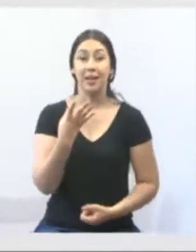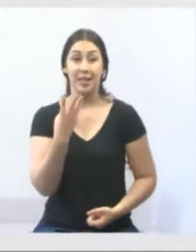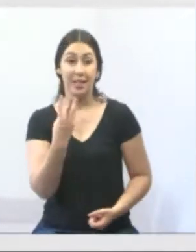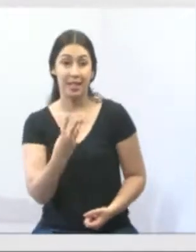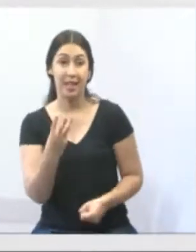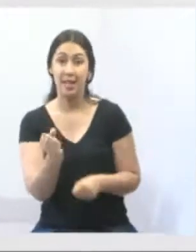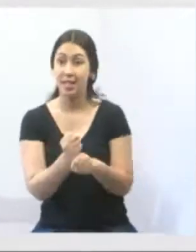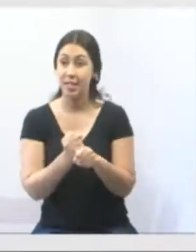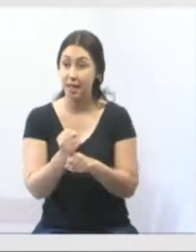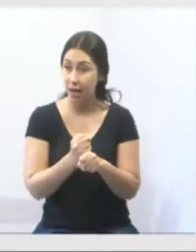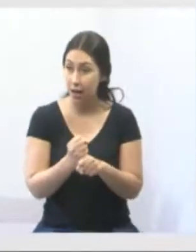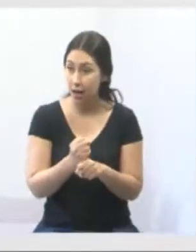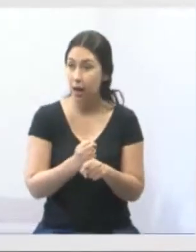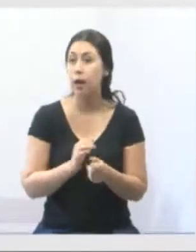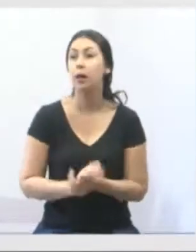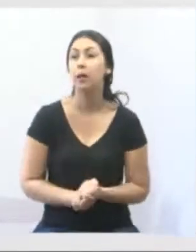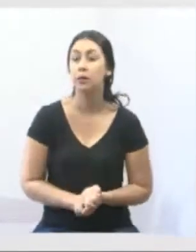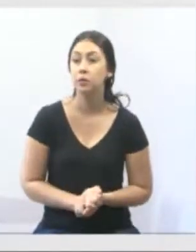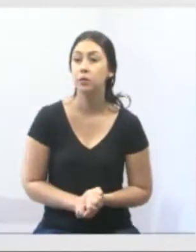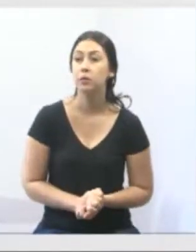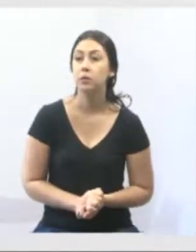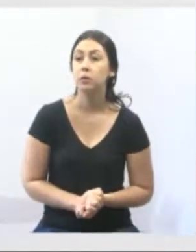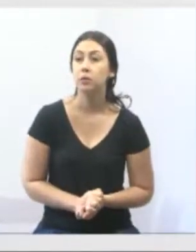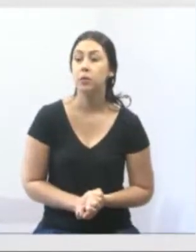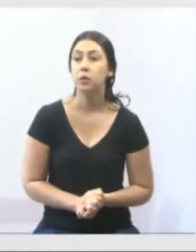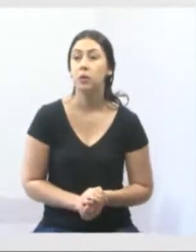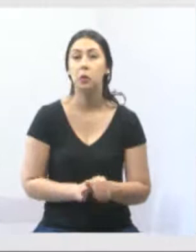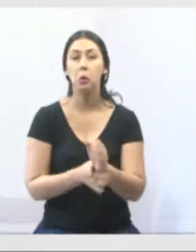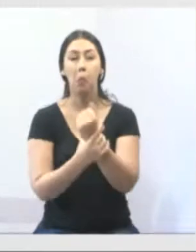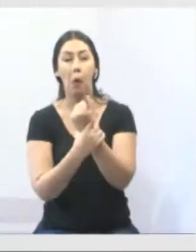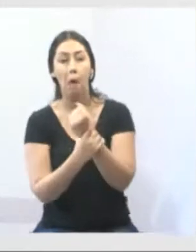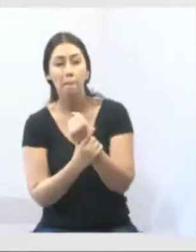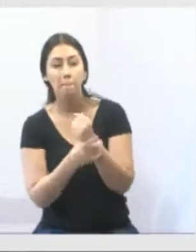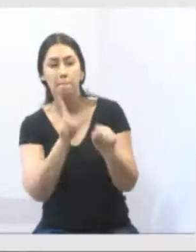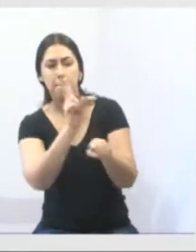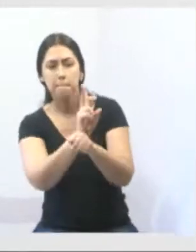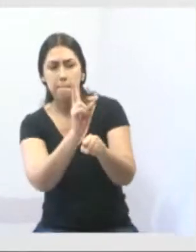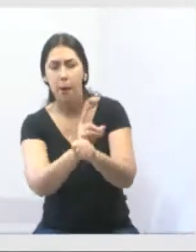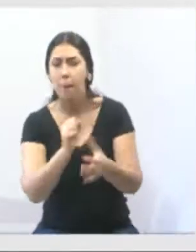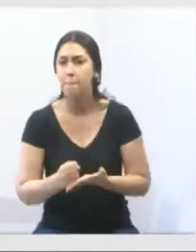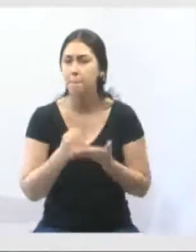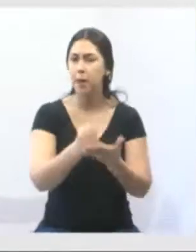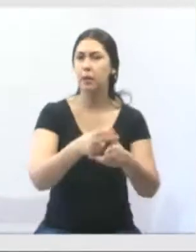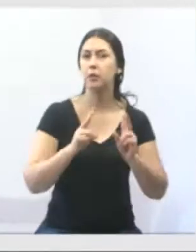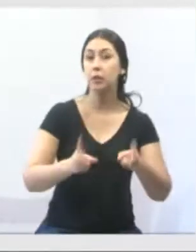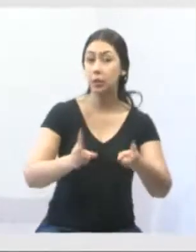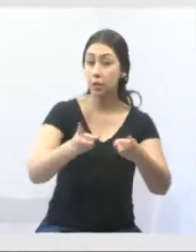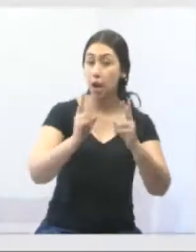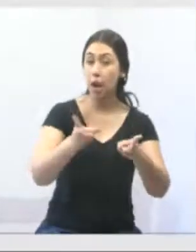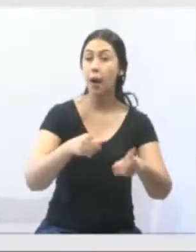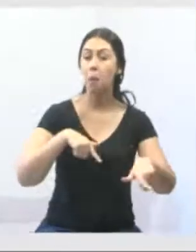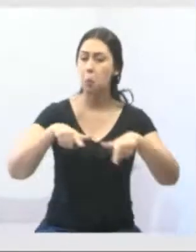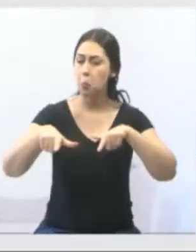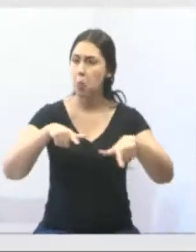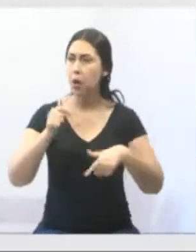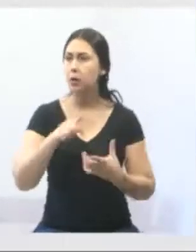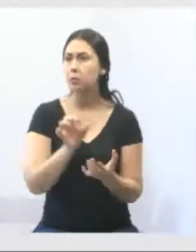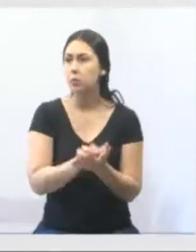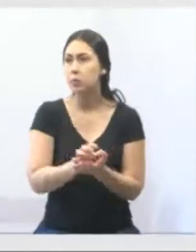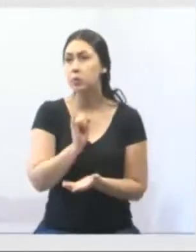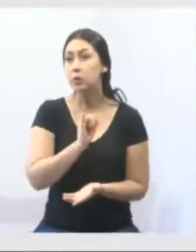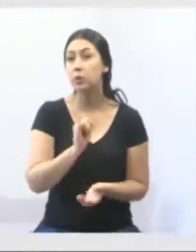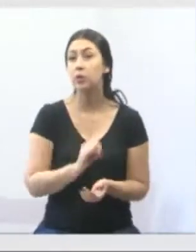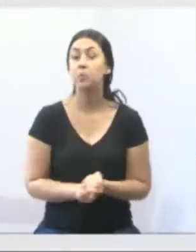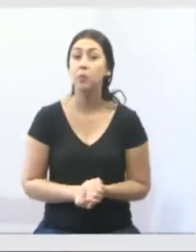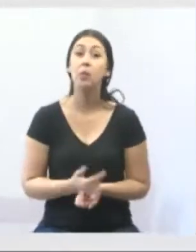de Jacareí. É uma Defesa Civil que tem nos apoiado bastante, trabalhado pela nossa cidade. Eu